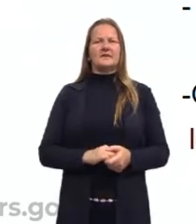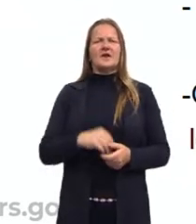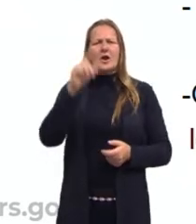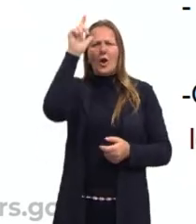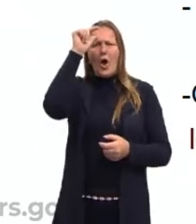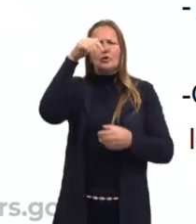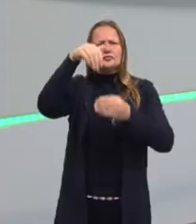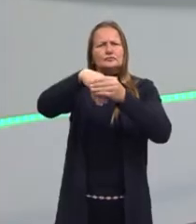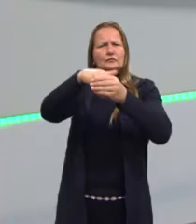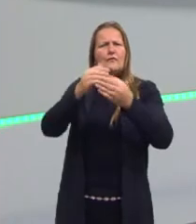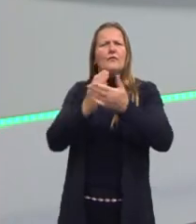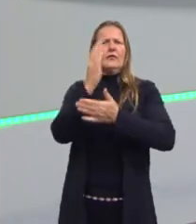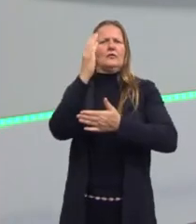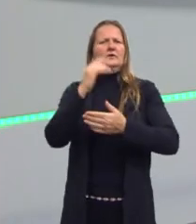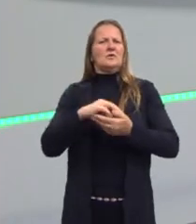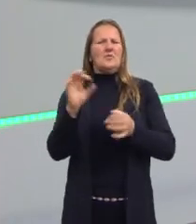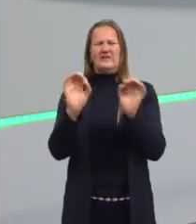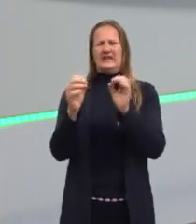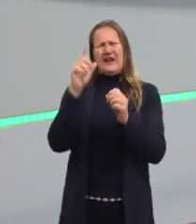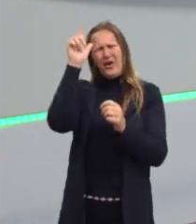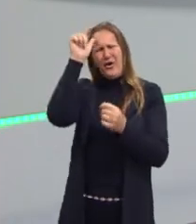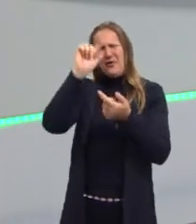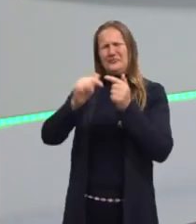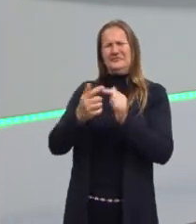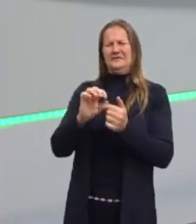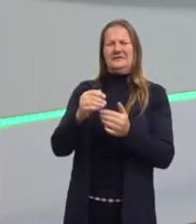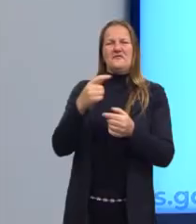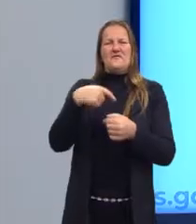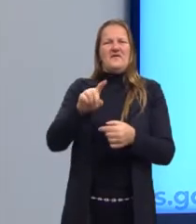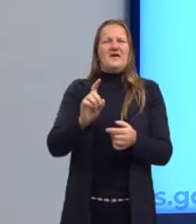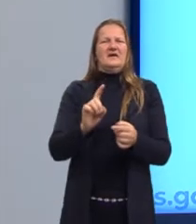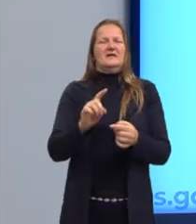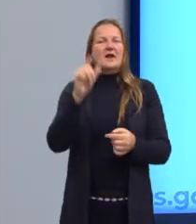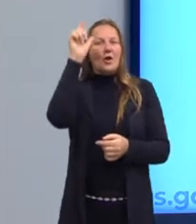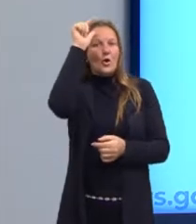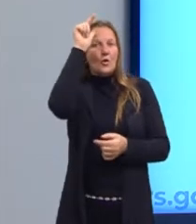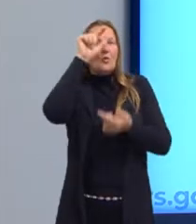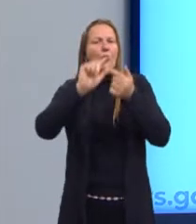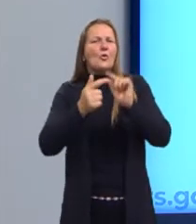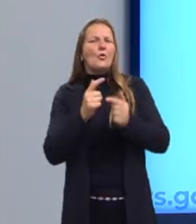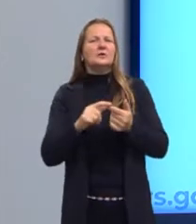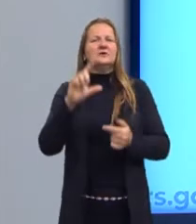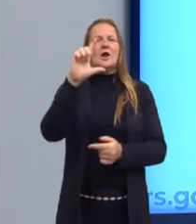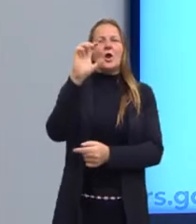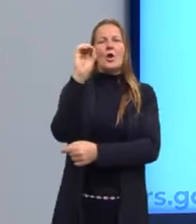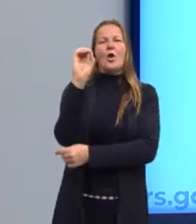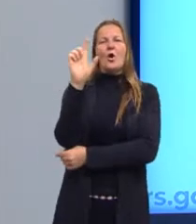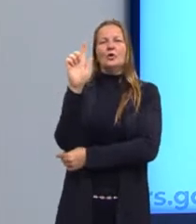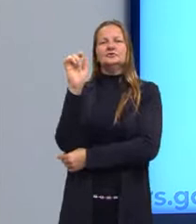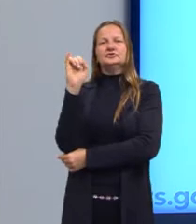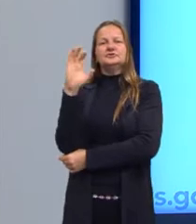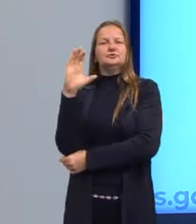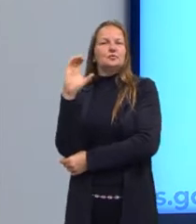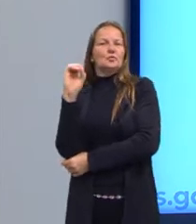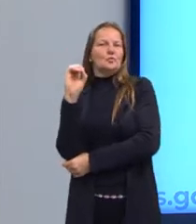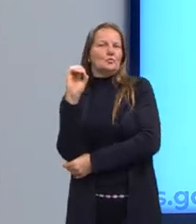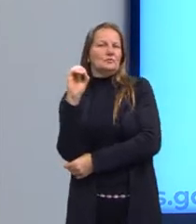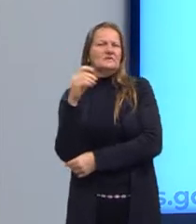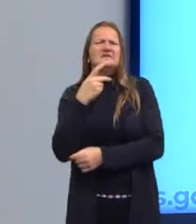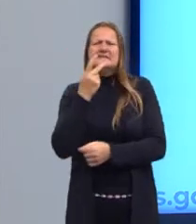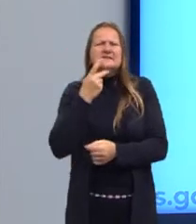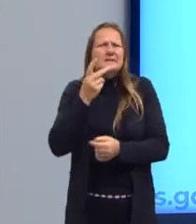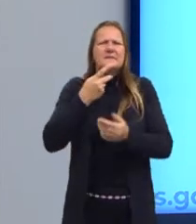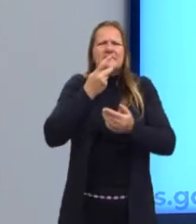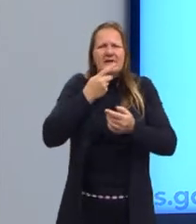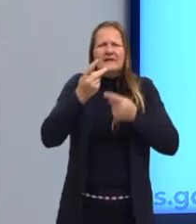eleger, é lógico que ele não vai se eleger, é lógico que ele disse isso, é lógico que ele disse aquilo. Isso tem